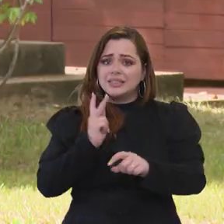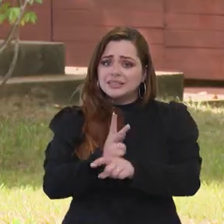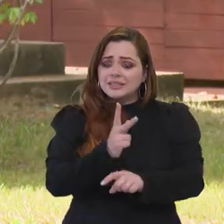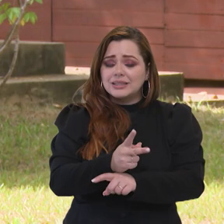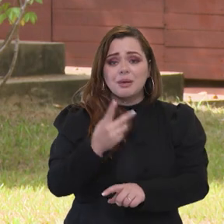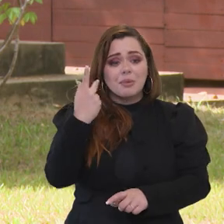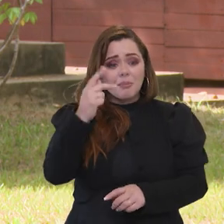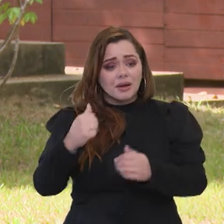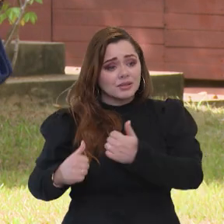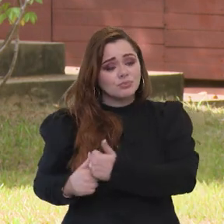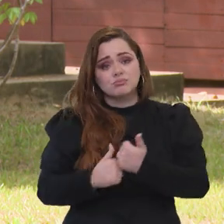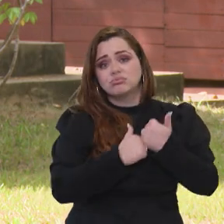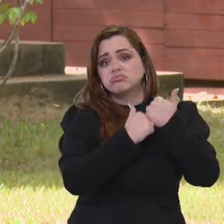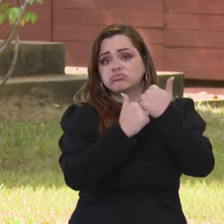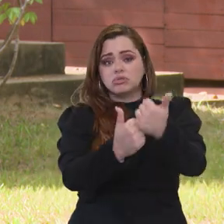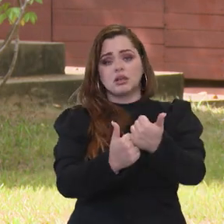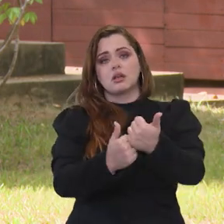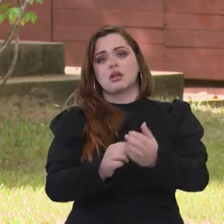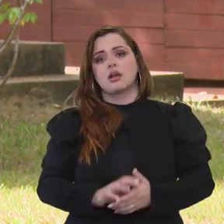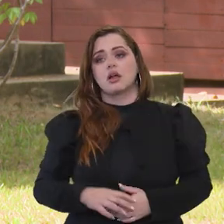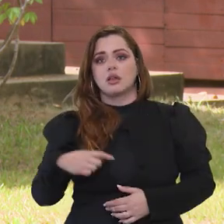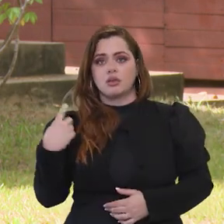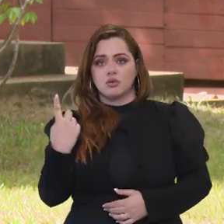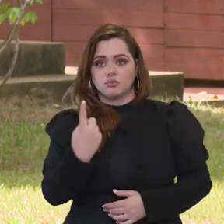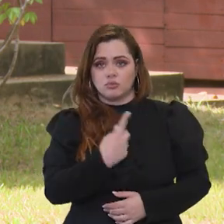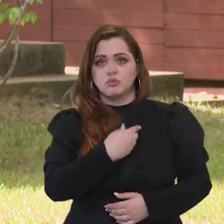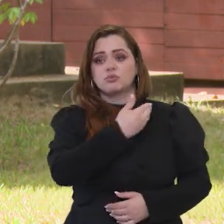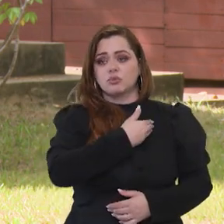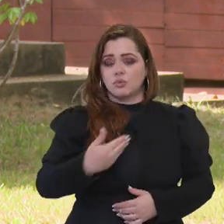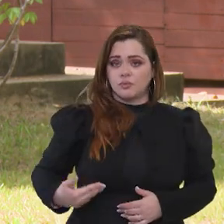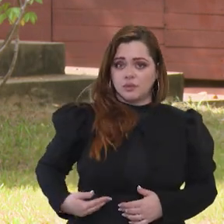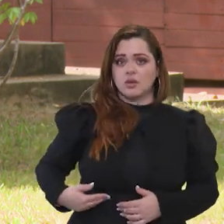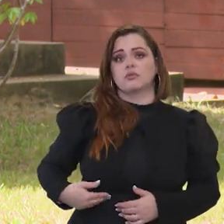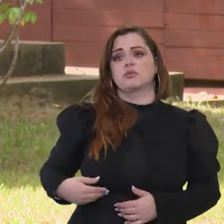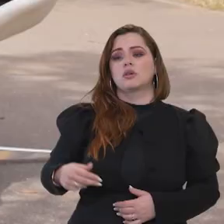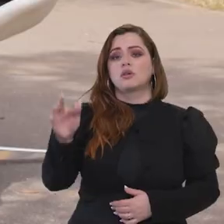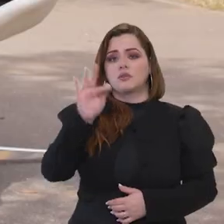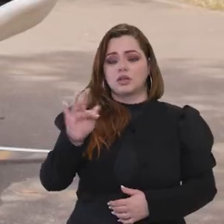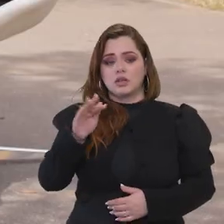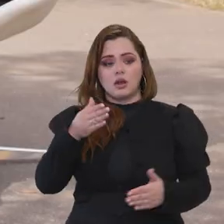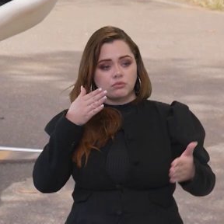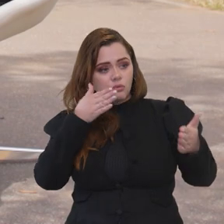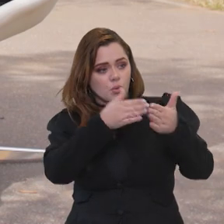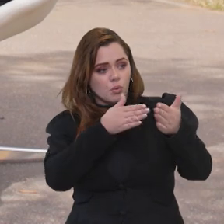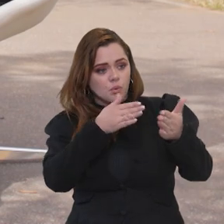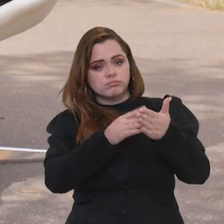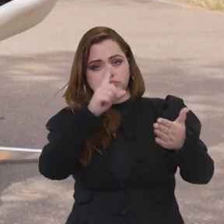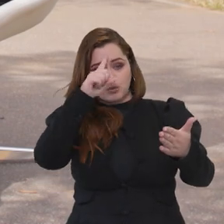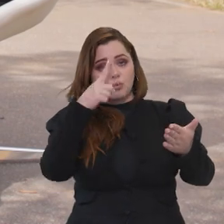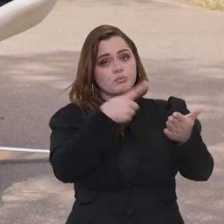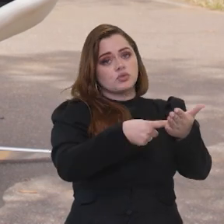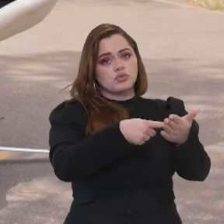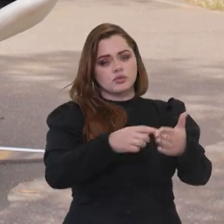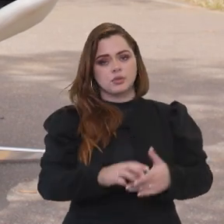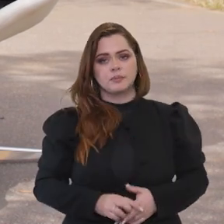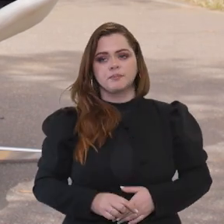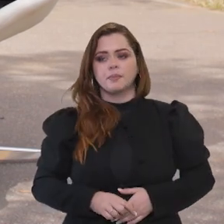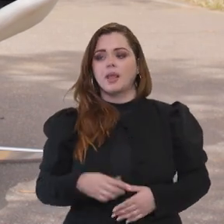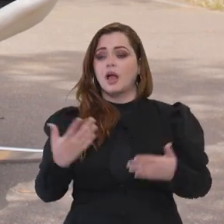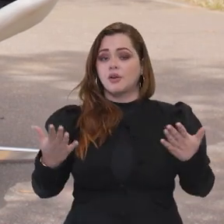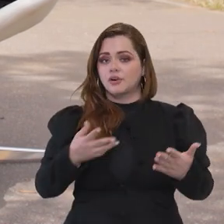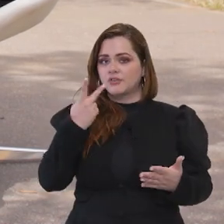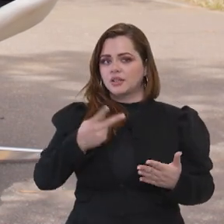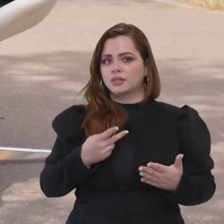sempre voltado para a questão da sustentabilidade, porque é isso que o governo federal nos estabeleceu como meta, é isso que a gente está fazendo. Agora, falando em